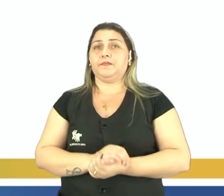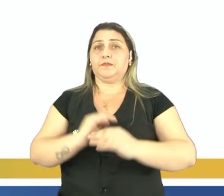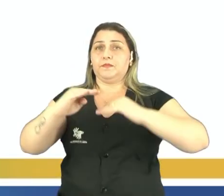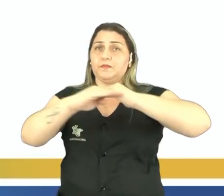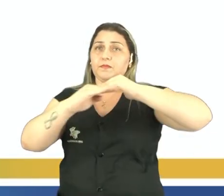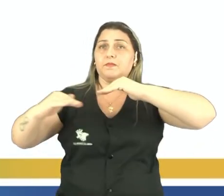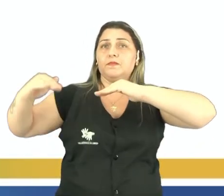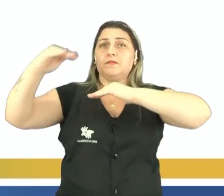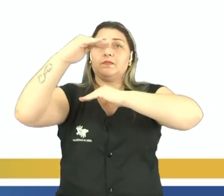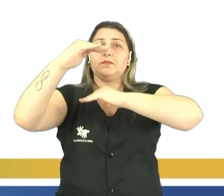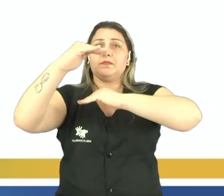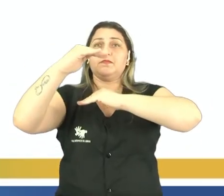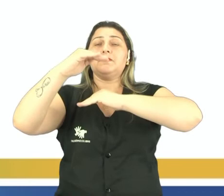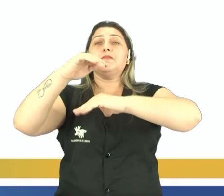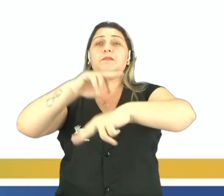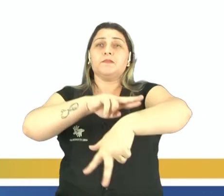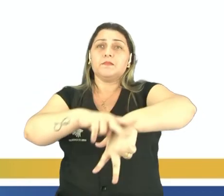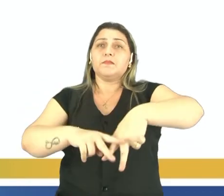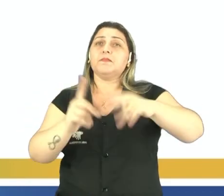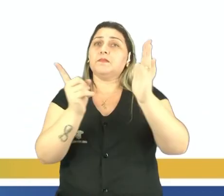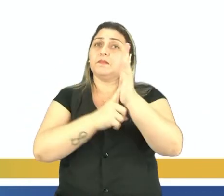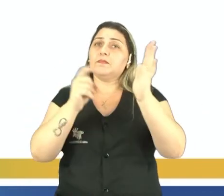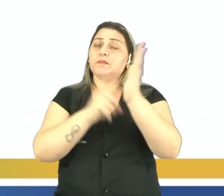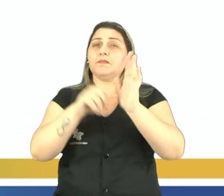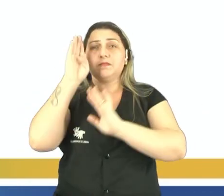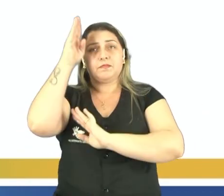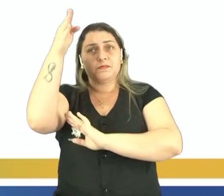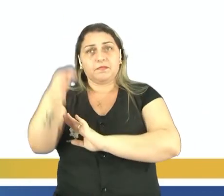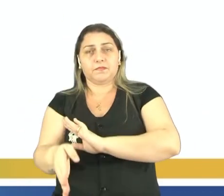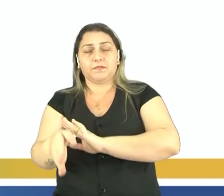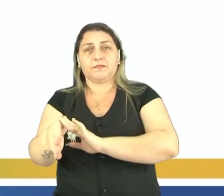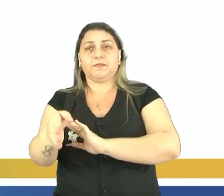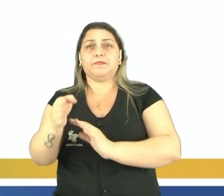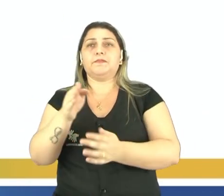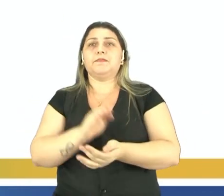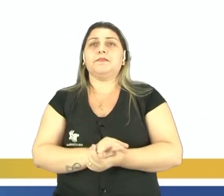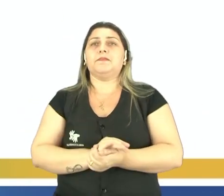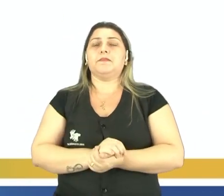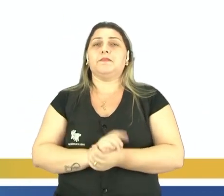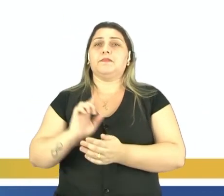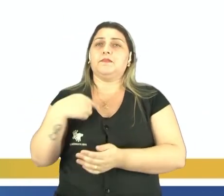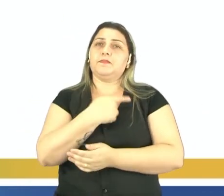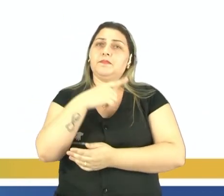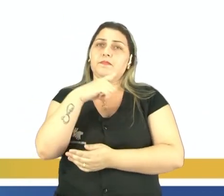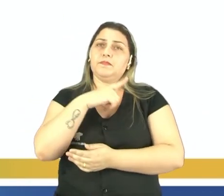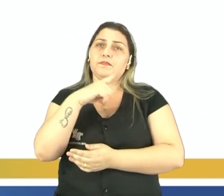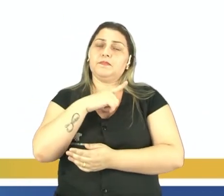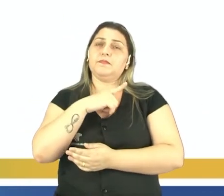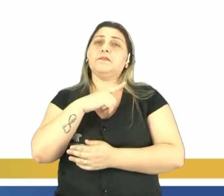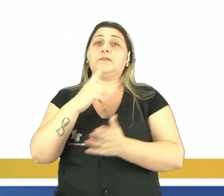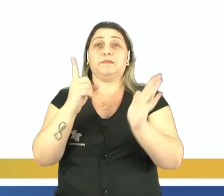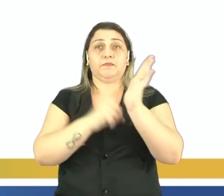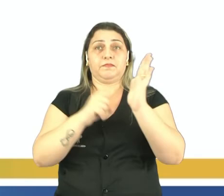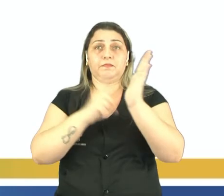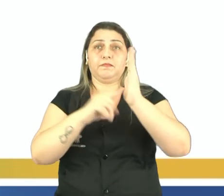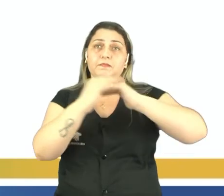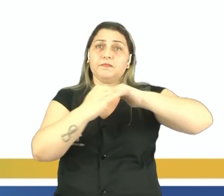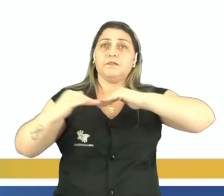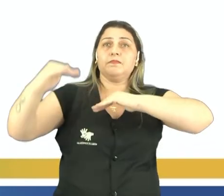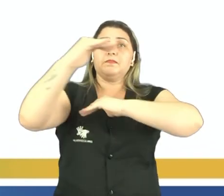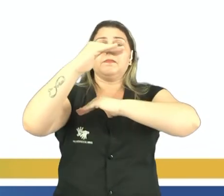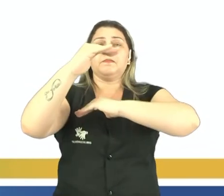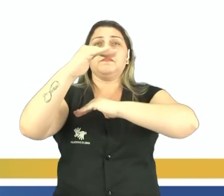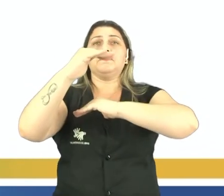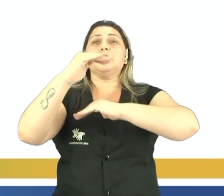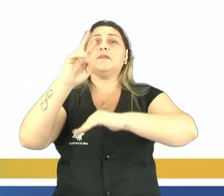superioridade da raça, sendo branca, principalmente, atualmente nós temos essa superioridade branca, né? Então,